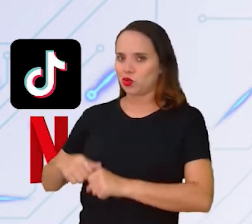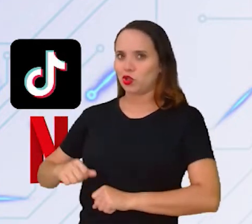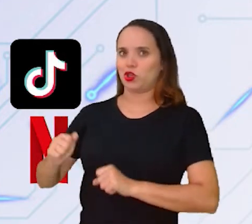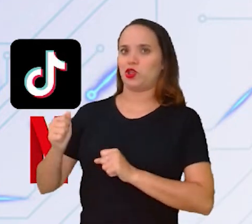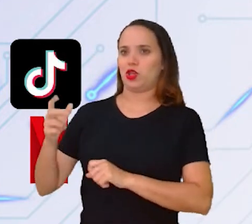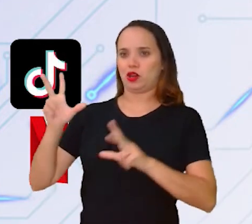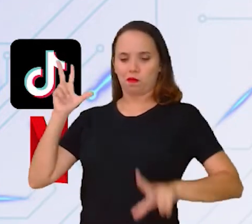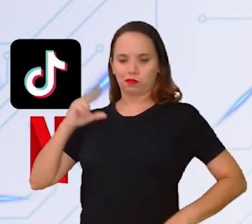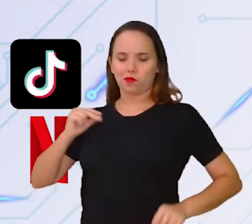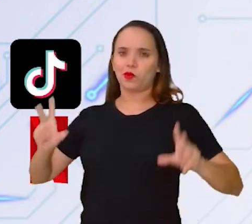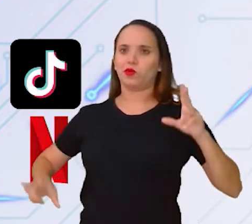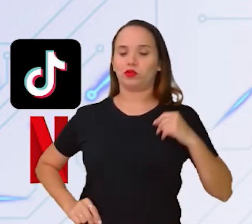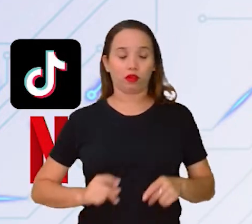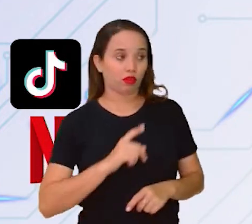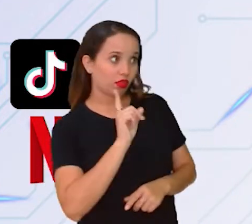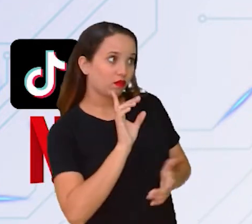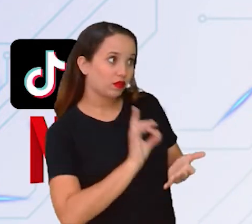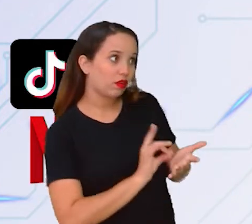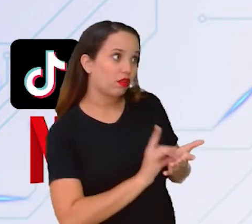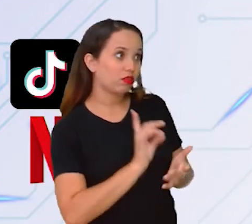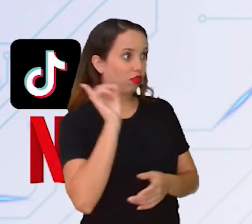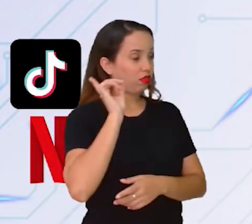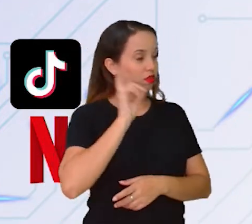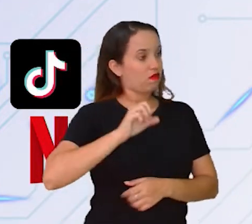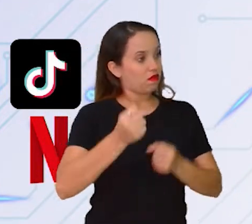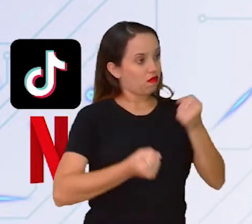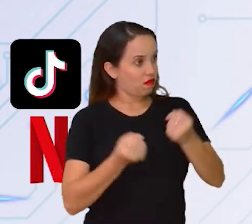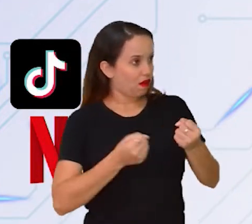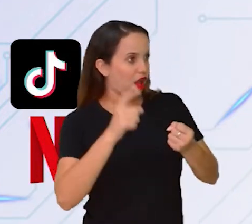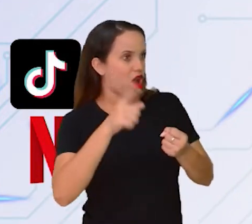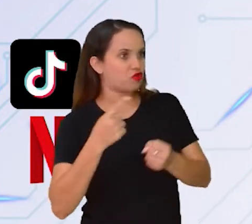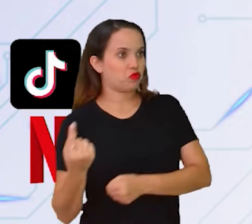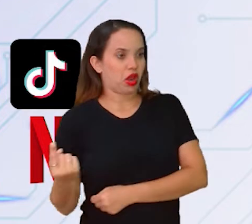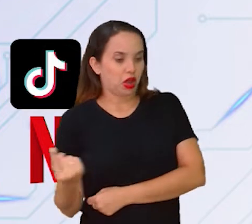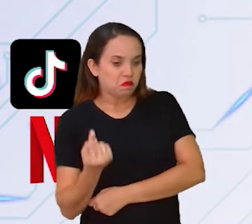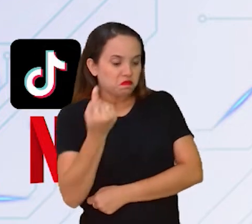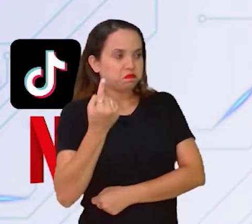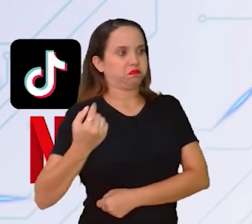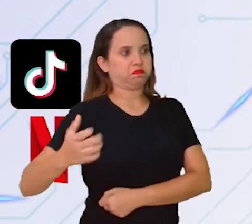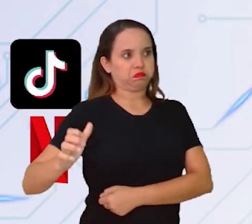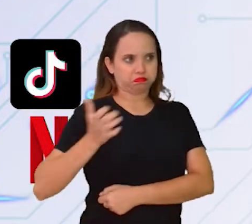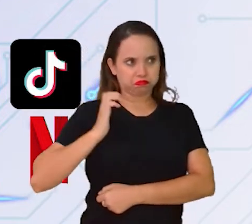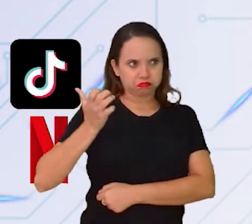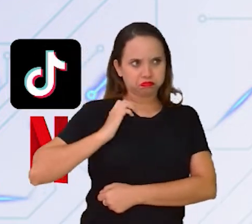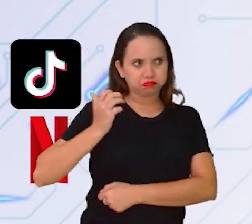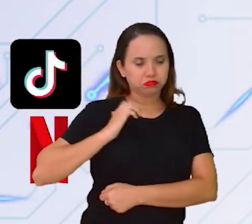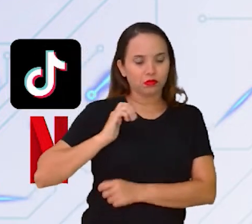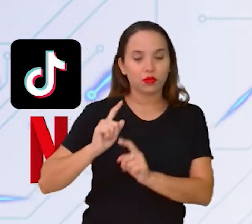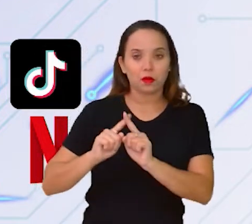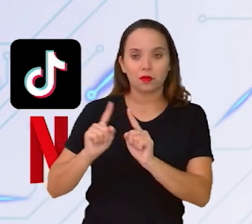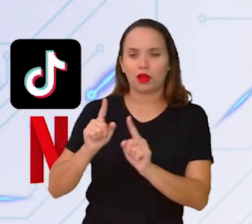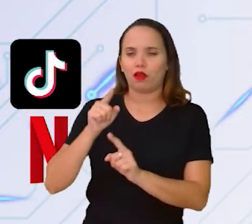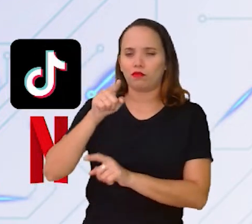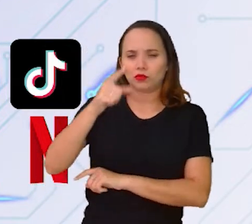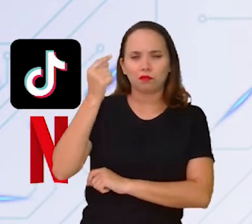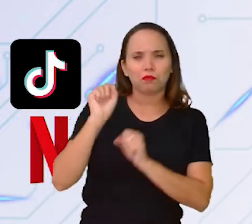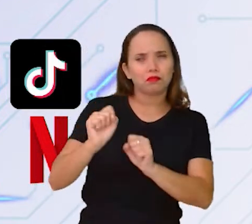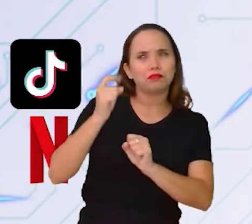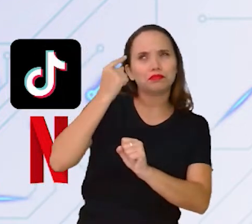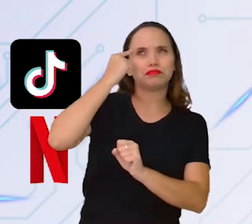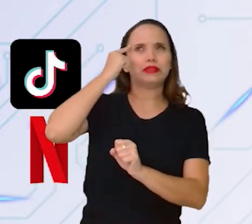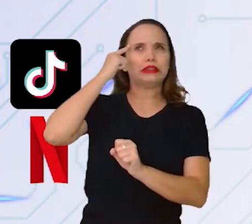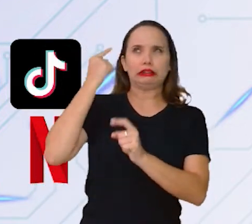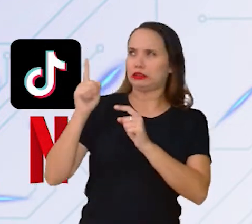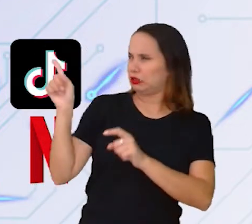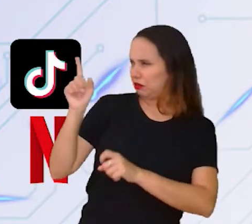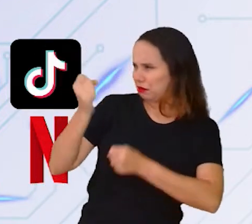exclusividade, assim, né? Você pode até estar pensando aí, que carro antigo, mas para a época aquilo ali